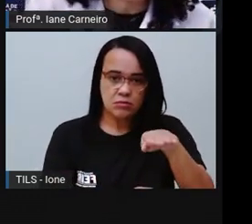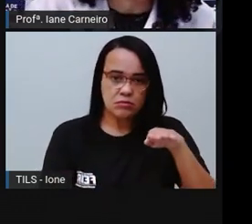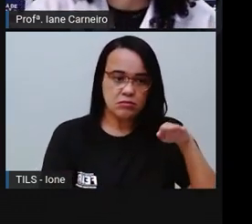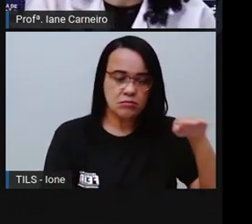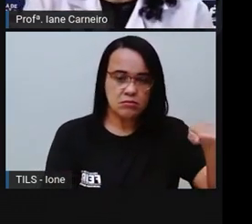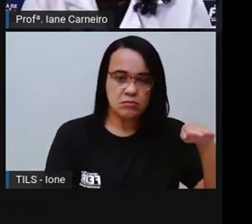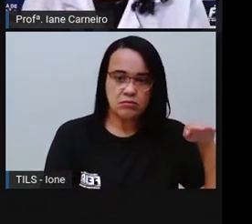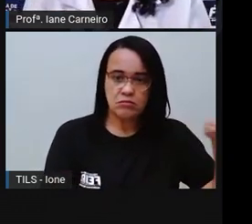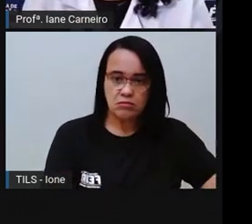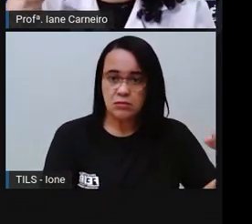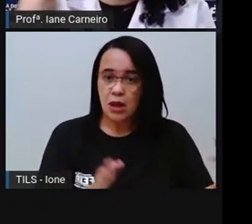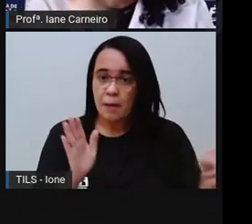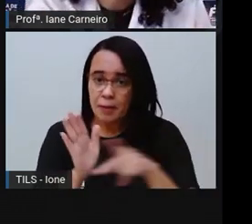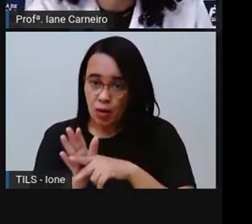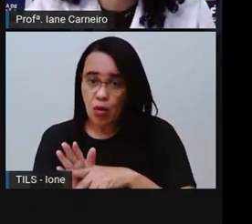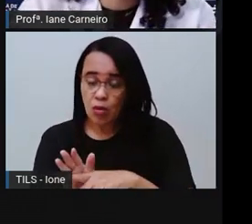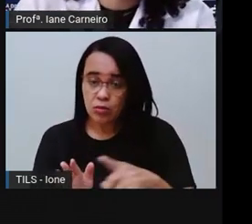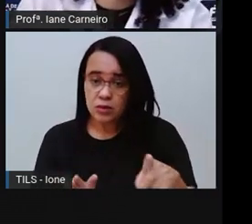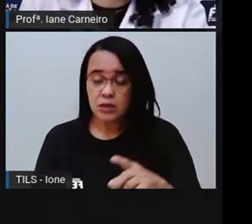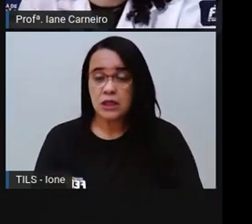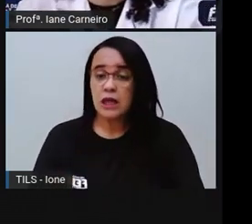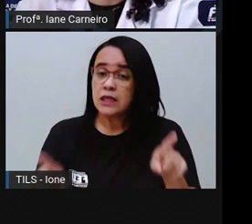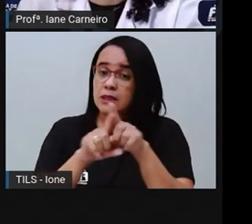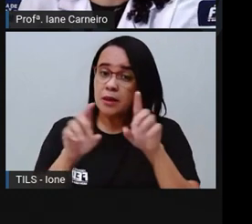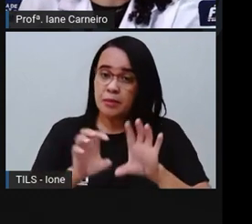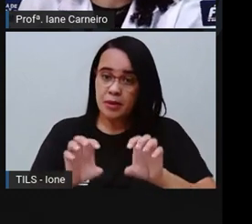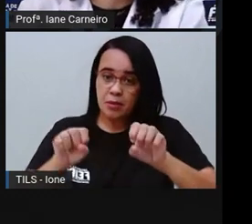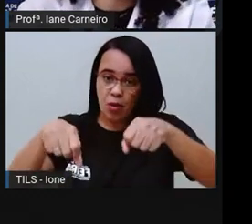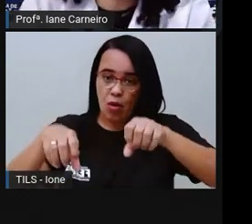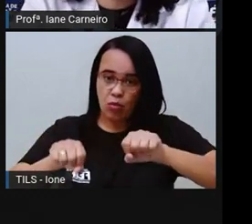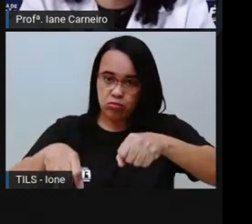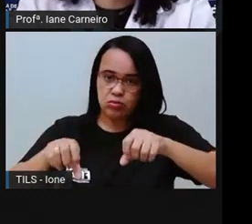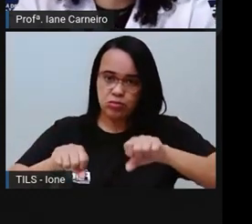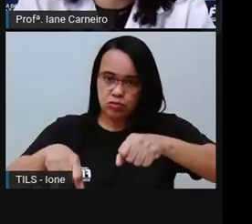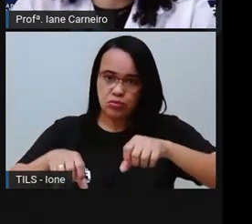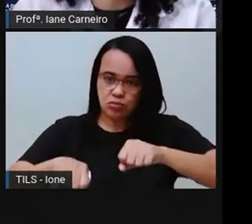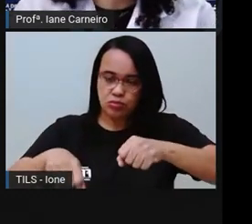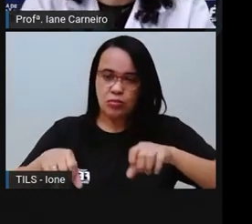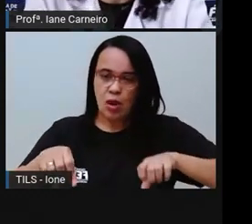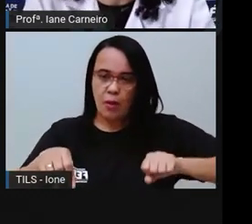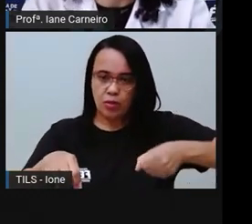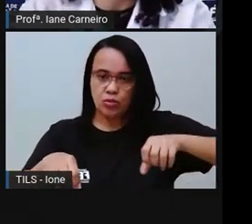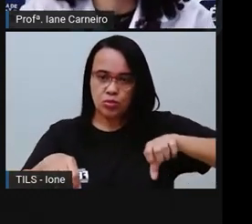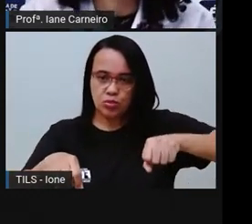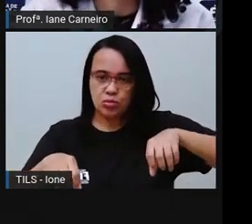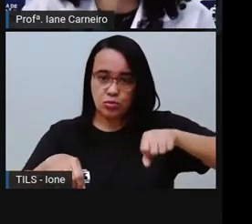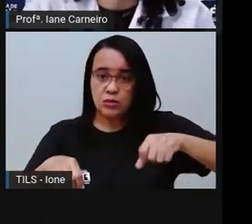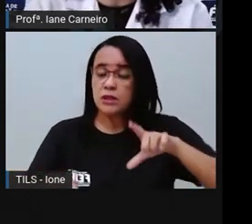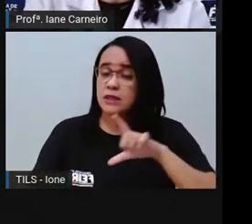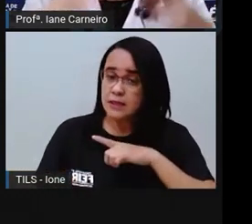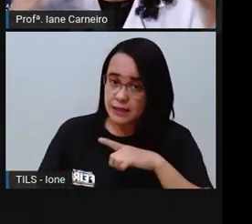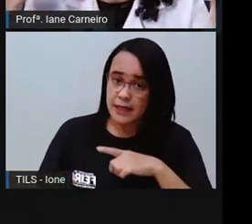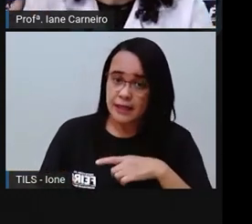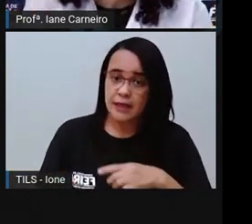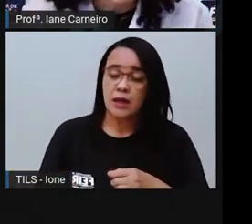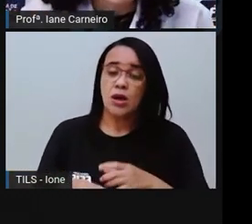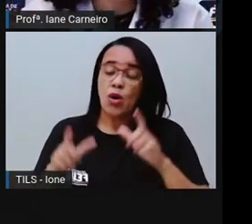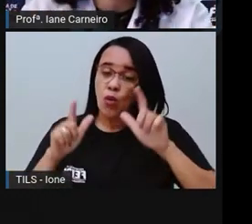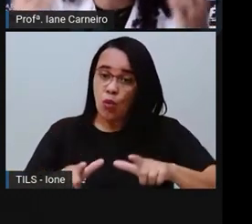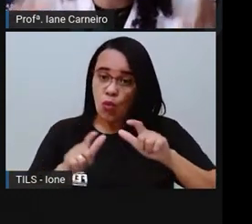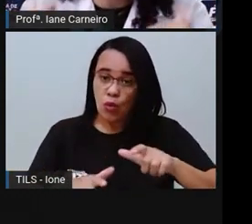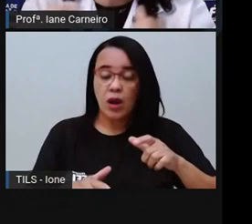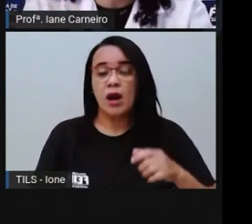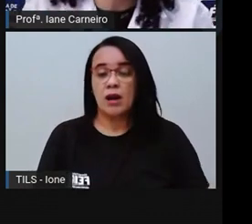bicicleta. Você não pode passar por qualquer lugar para entrar no shopping, né? Então, tem várias